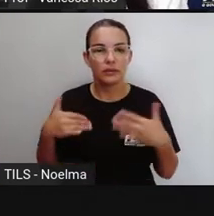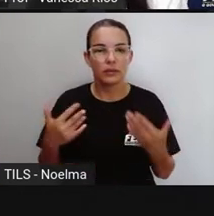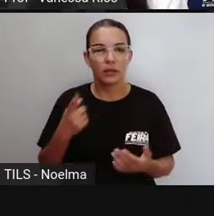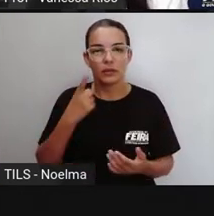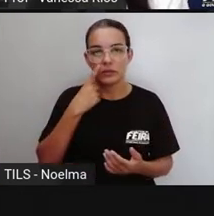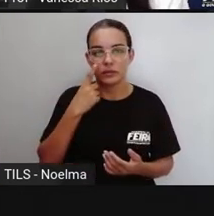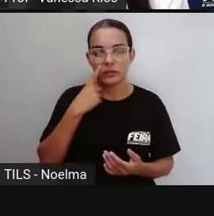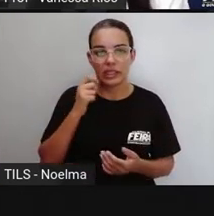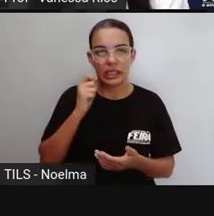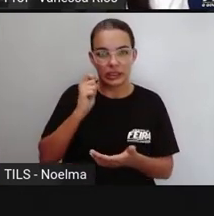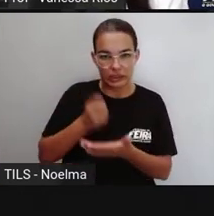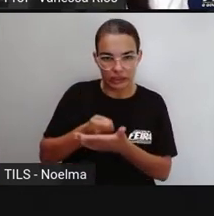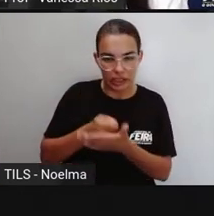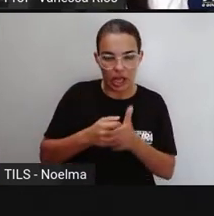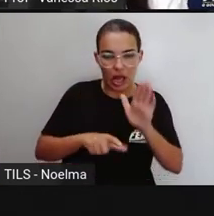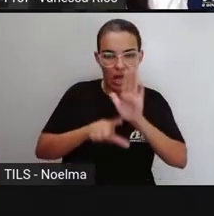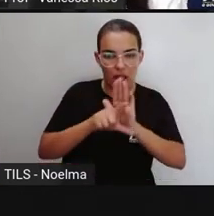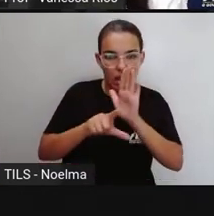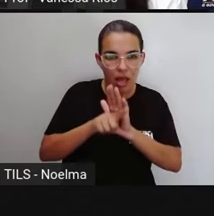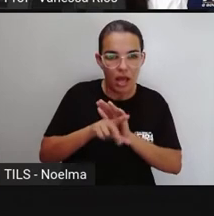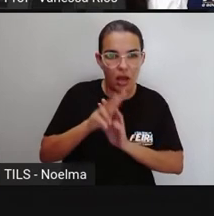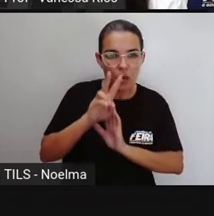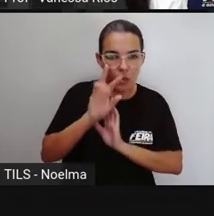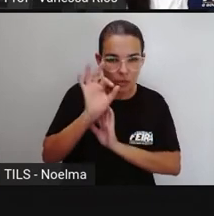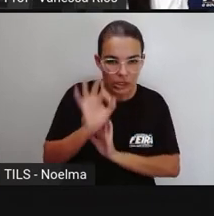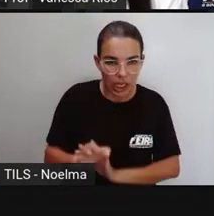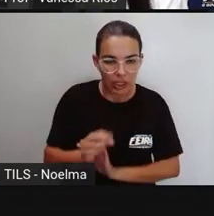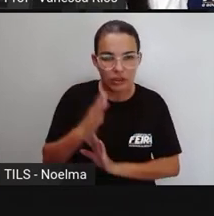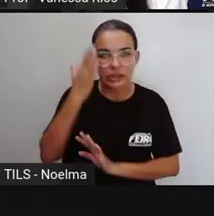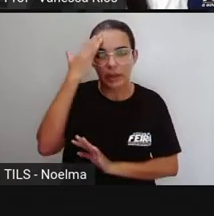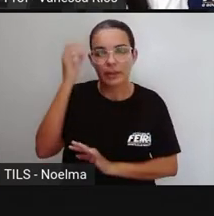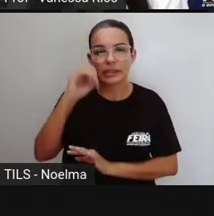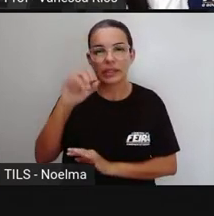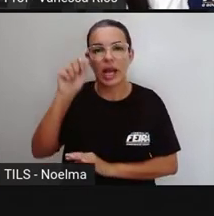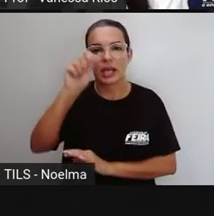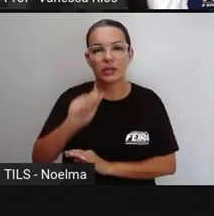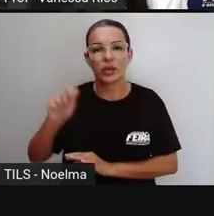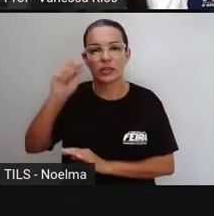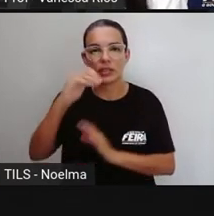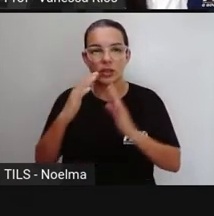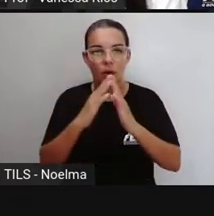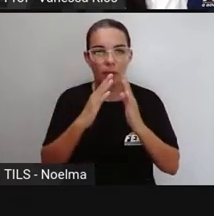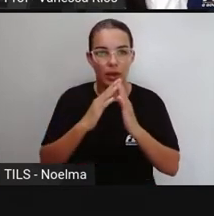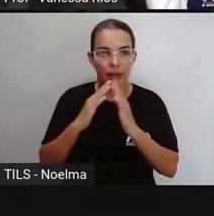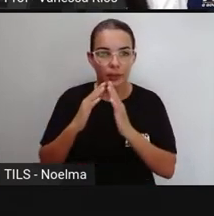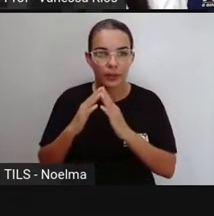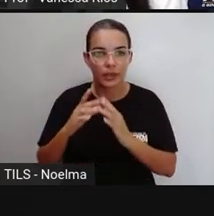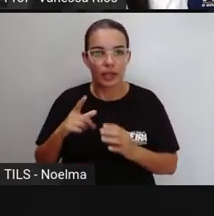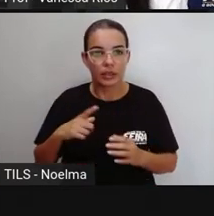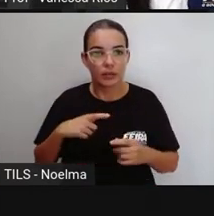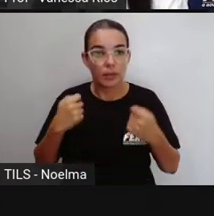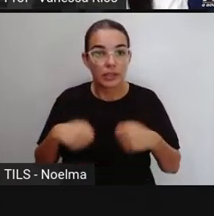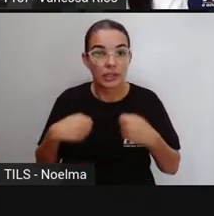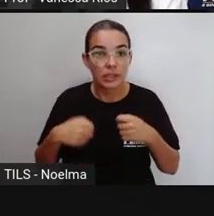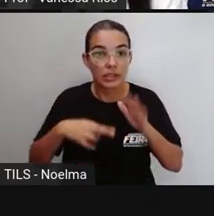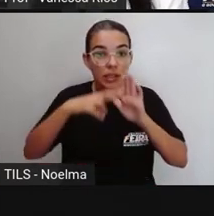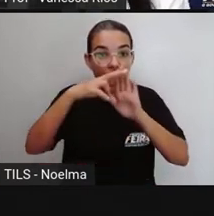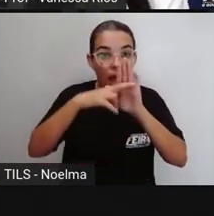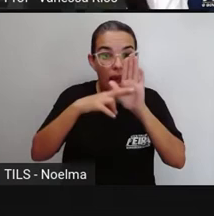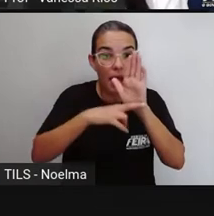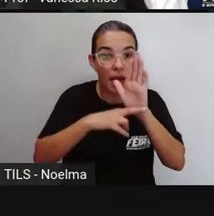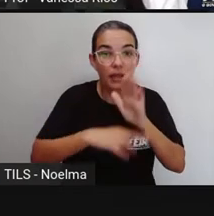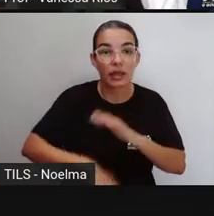moradores deve seguir as regras estabelecidas pelo Código Civil, lá no capítulo 2,